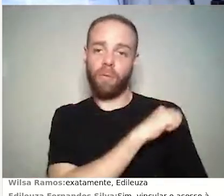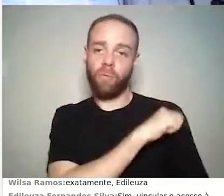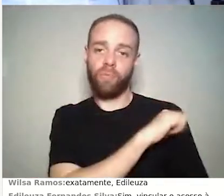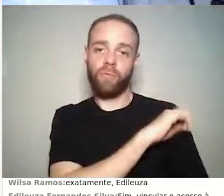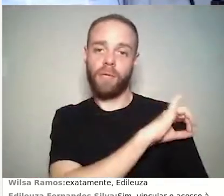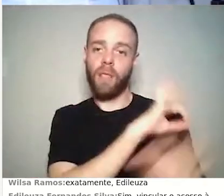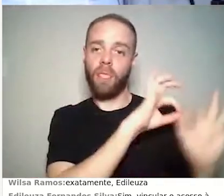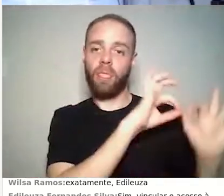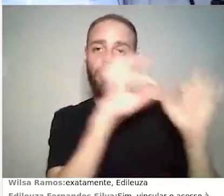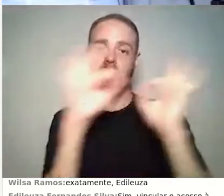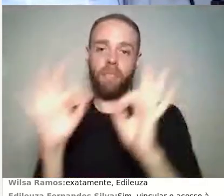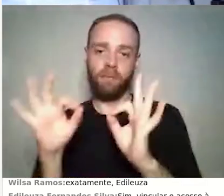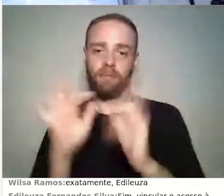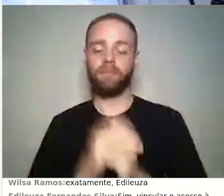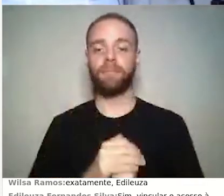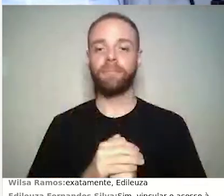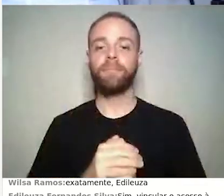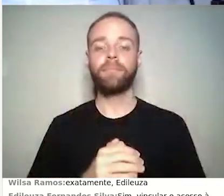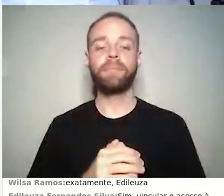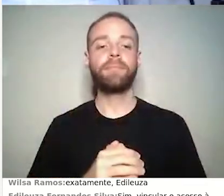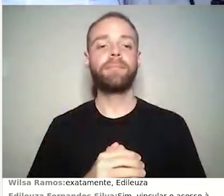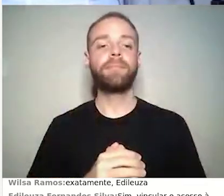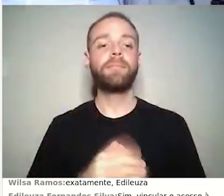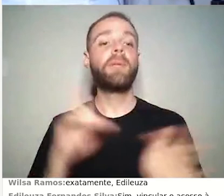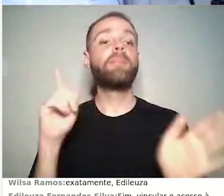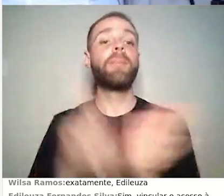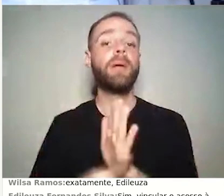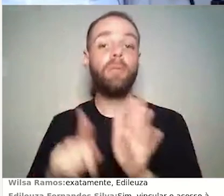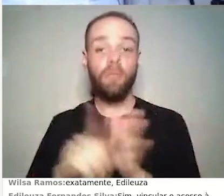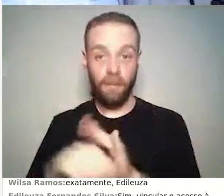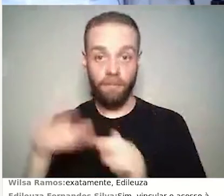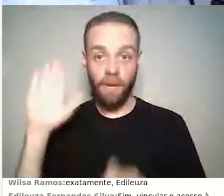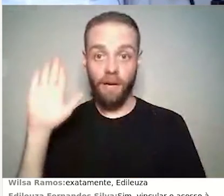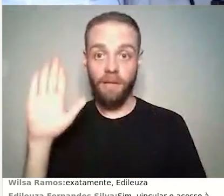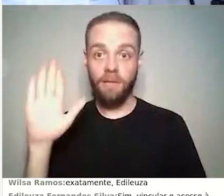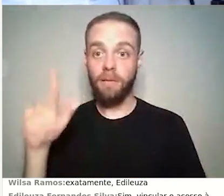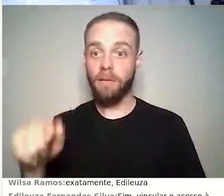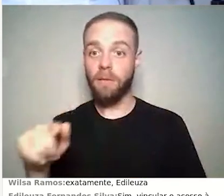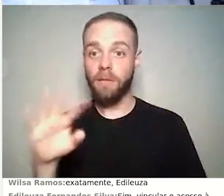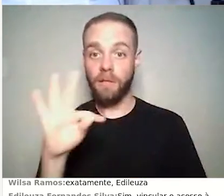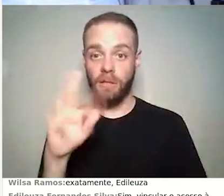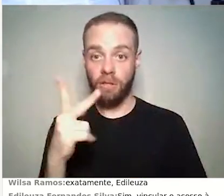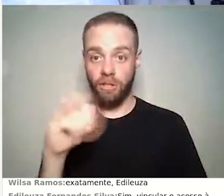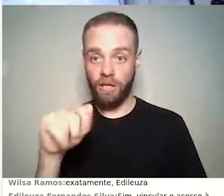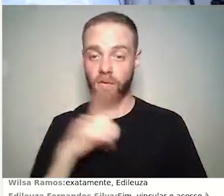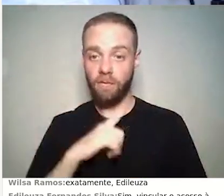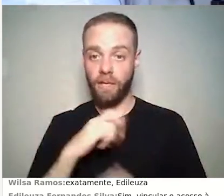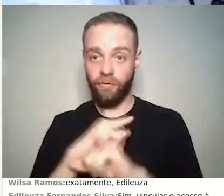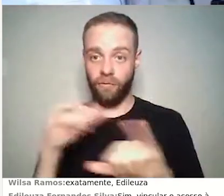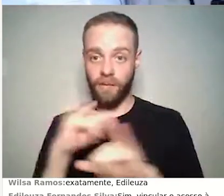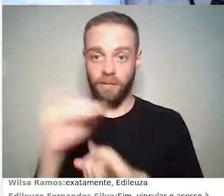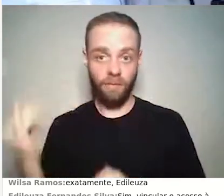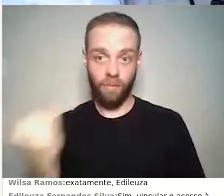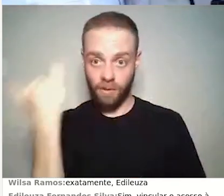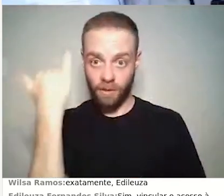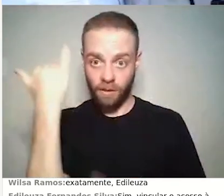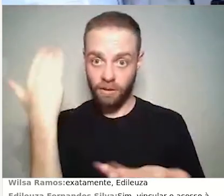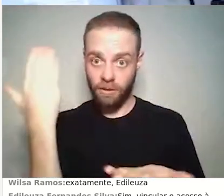Mais perguntas? Tiago, tem mais alguma informação que você acha importante? Não,